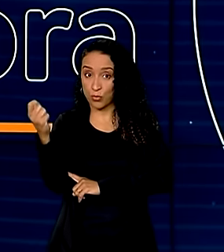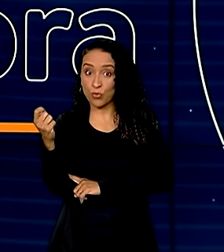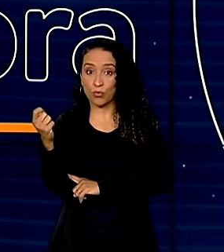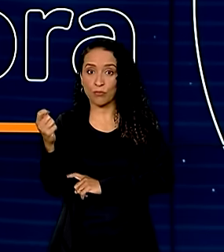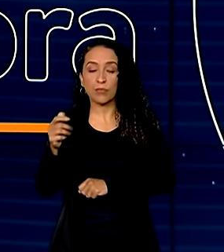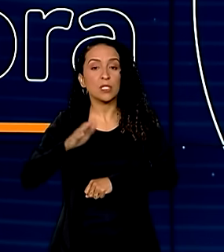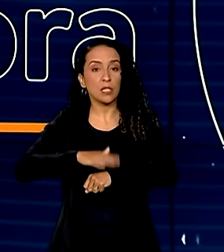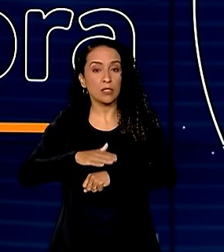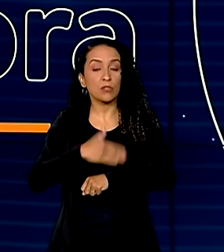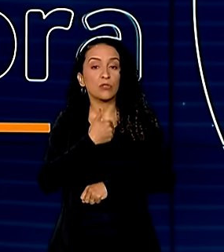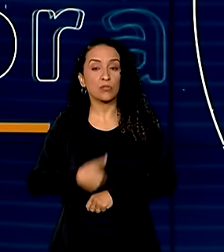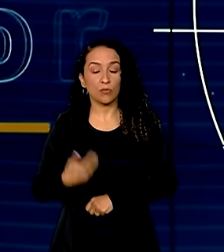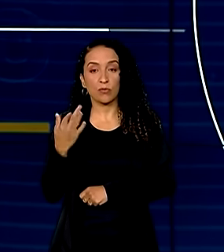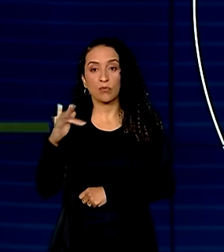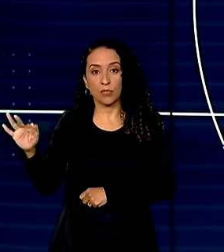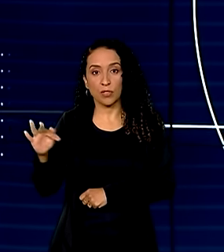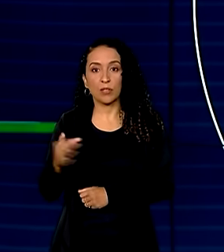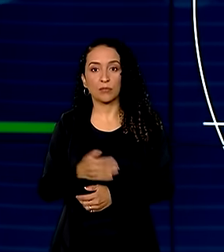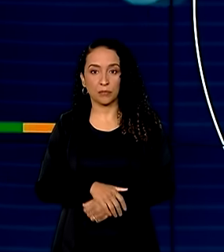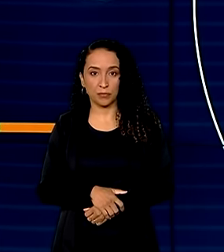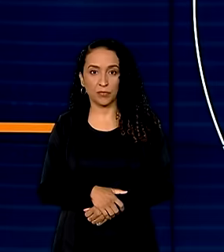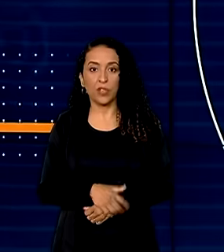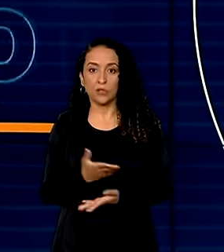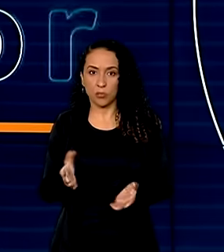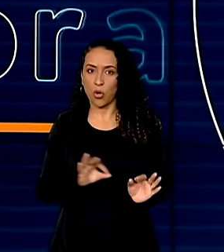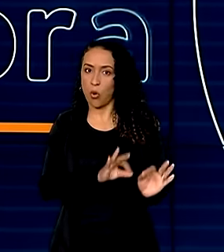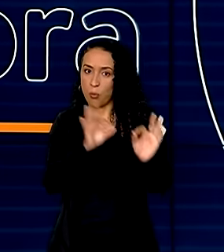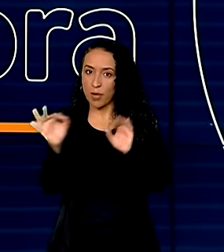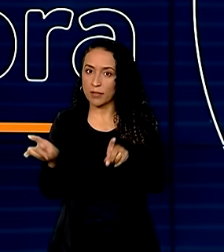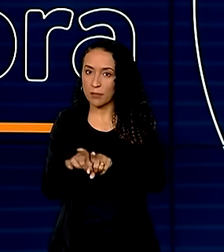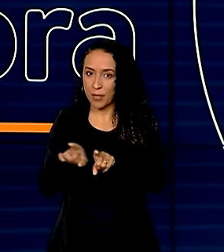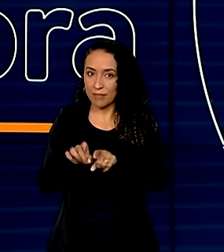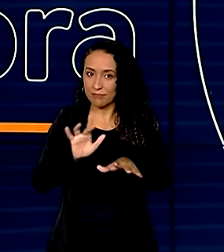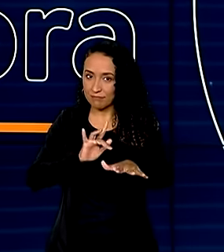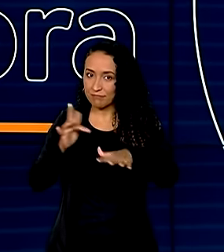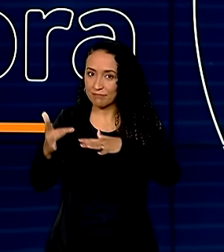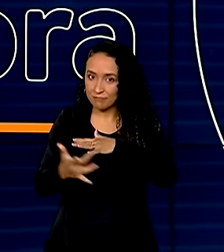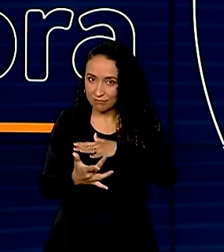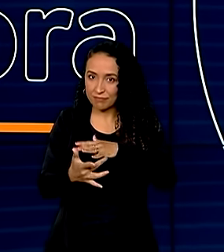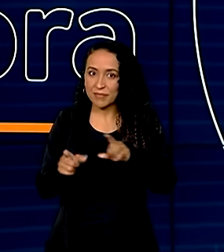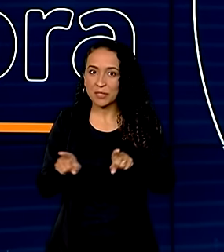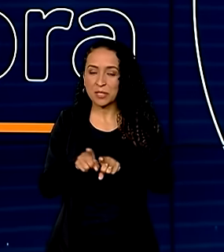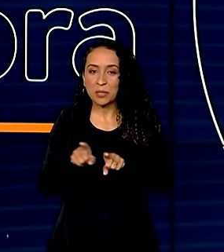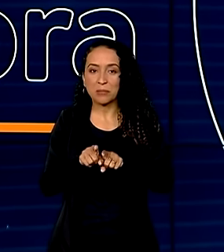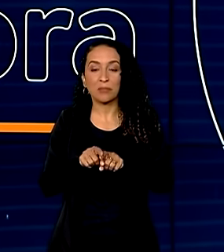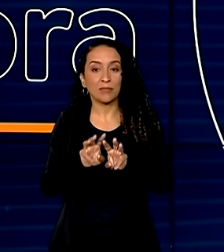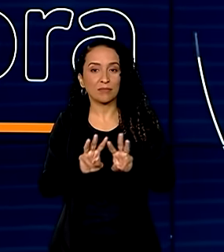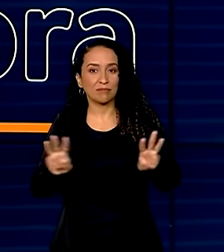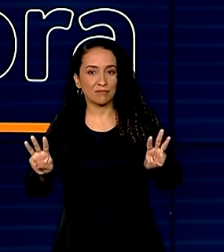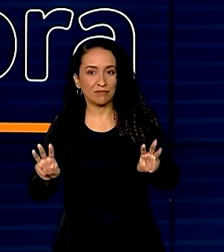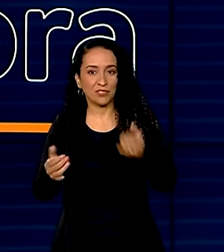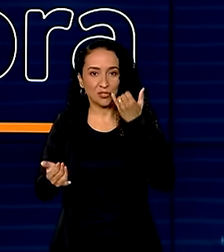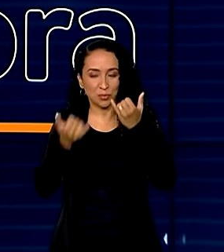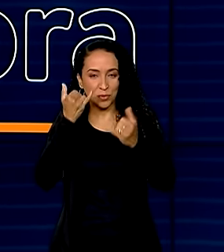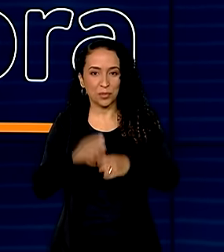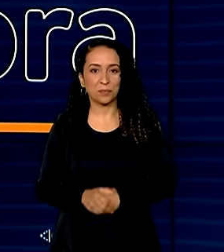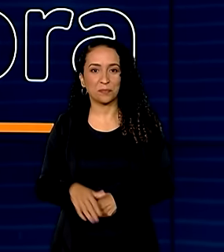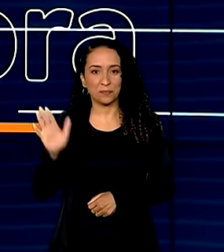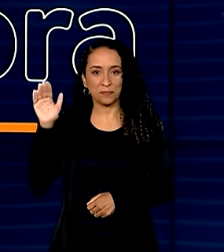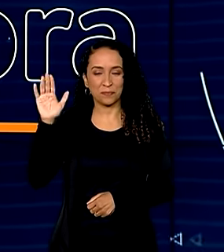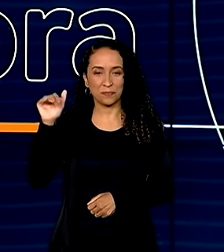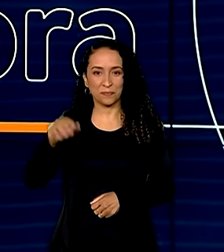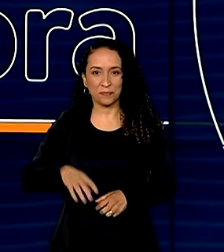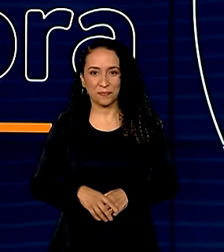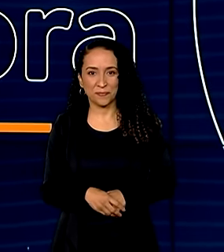Rio Grande do Sul e ações do governo federal você pode nos acompanhar também pelas redes sociais e pela nossa agência de notícias